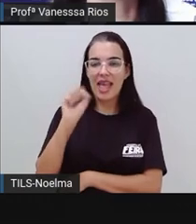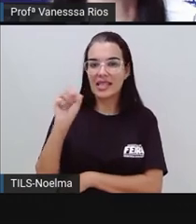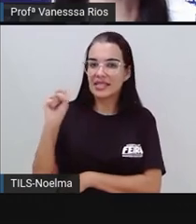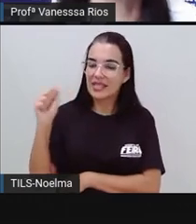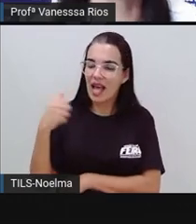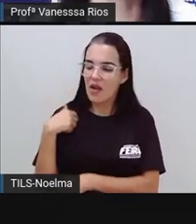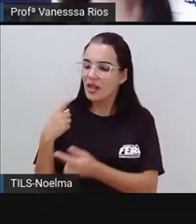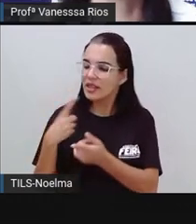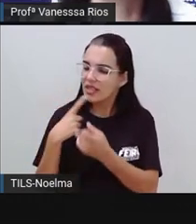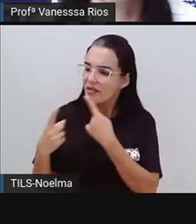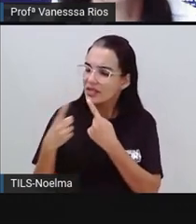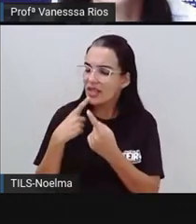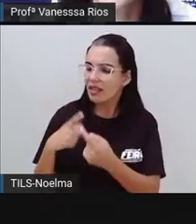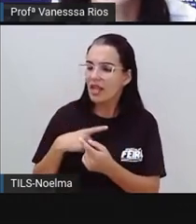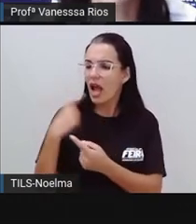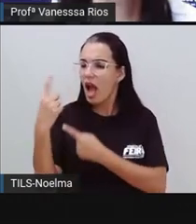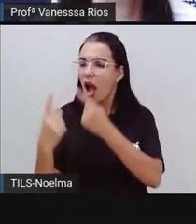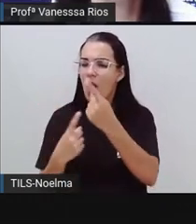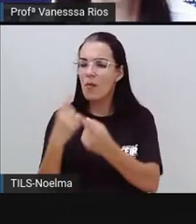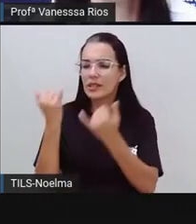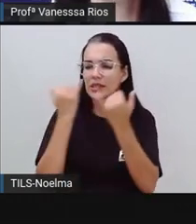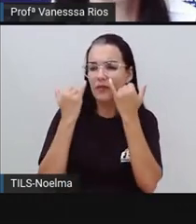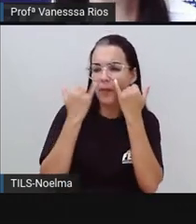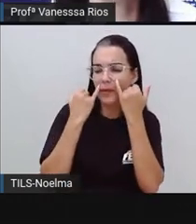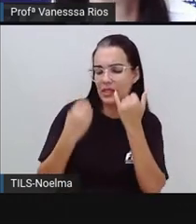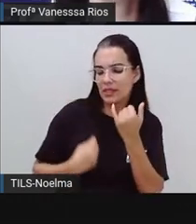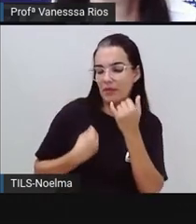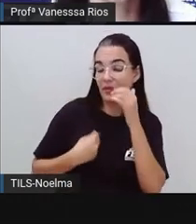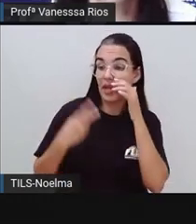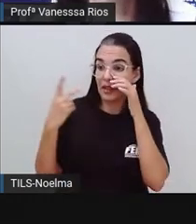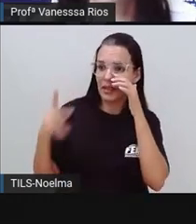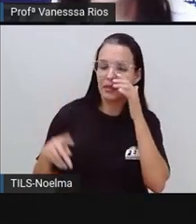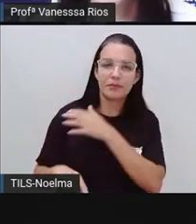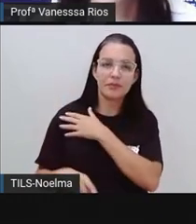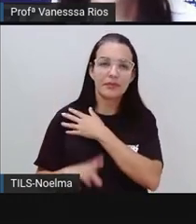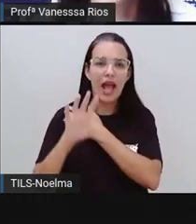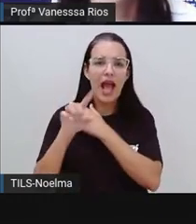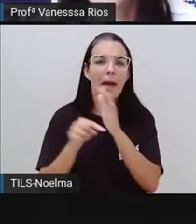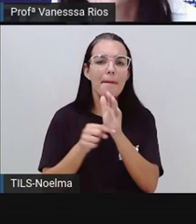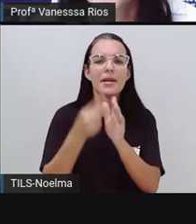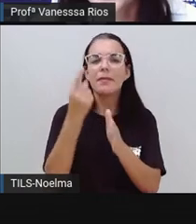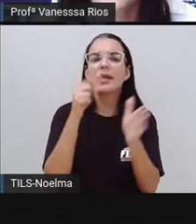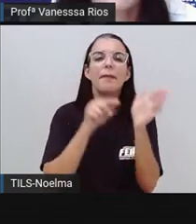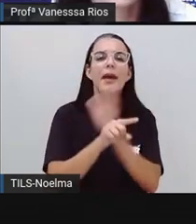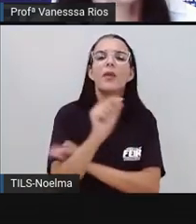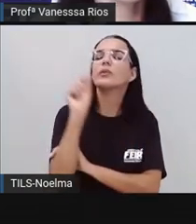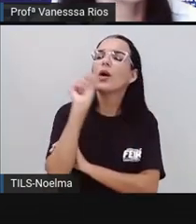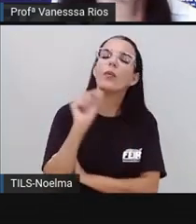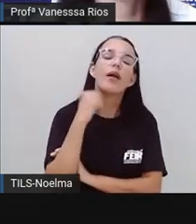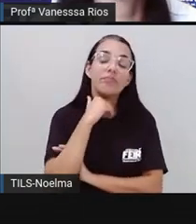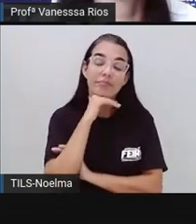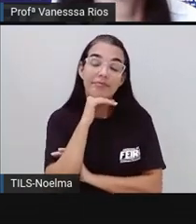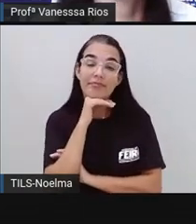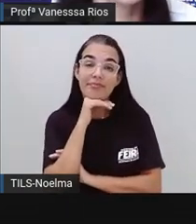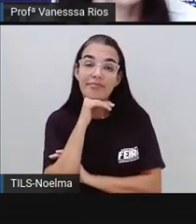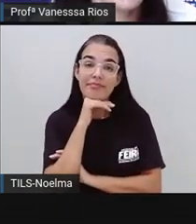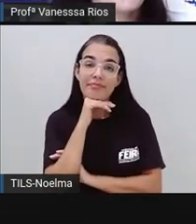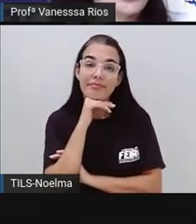aluno, né, saber algumas informações sobre a vida dele. E a primeira pergunta que eu tenho para te fazer é